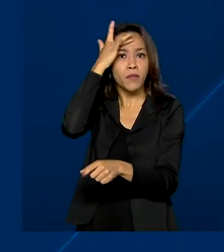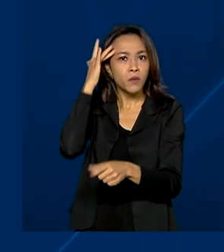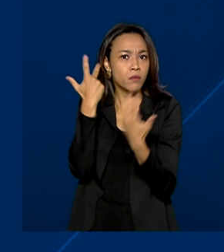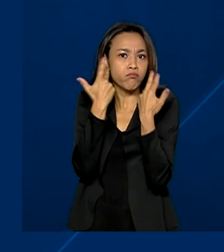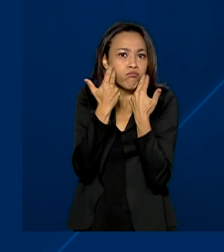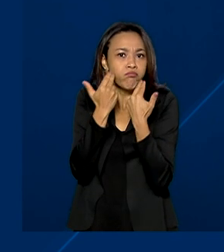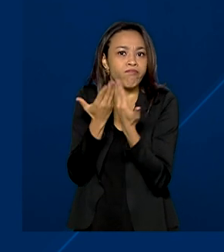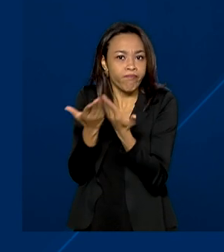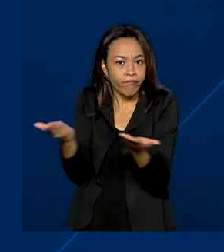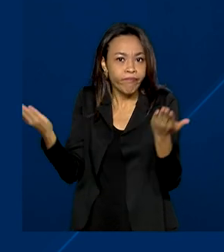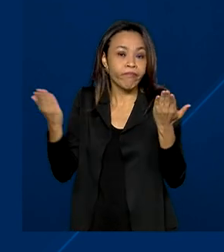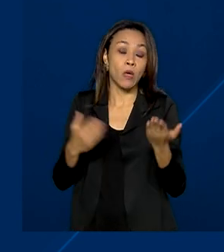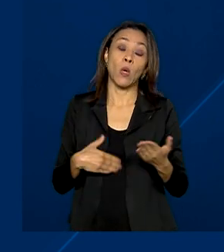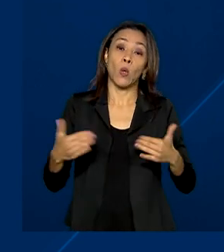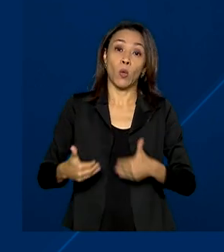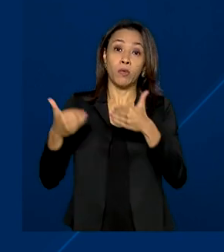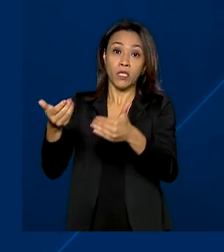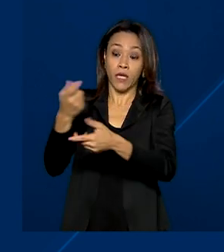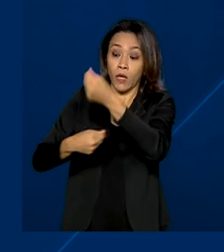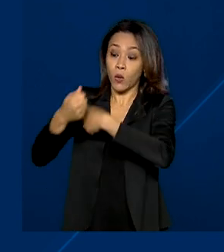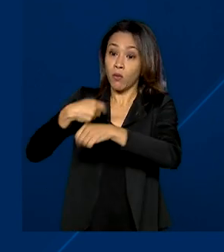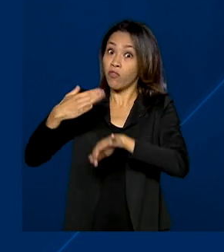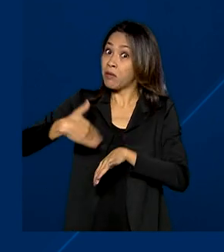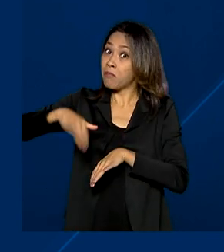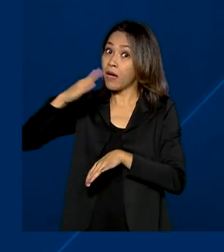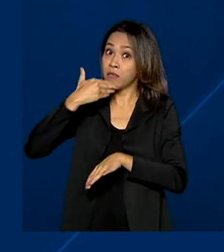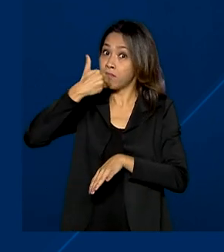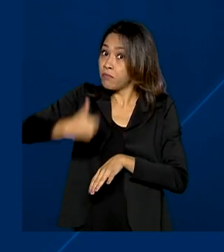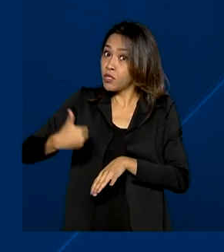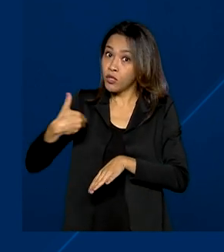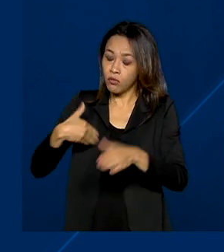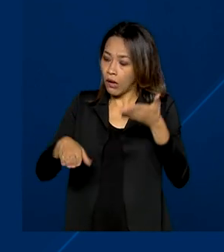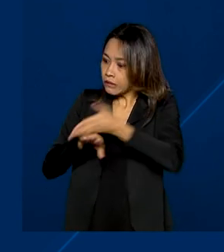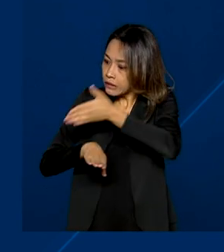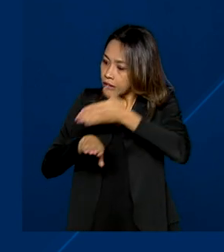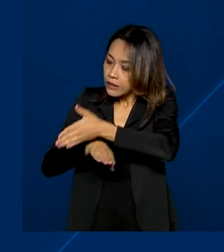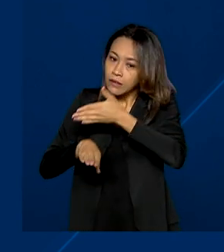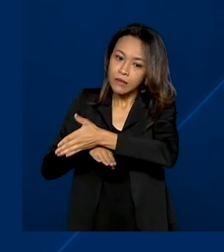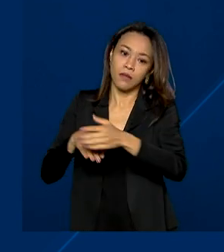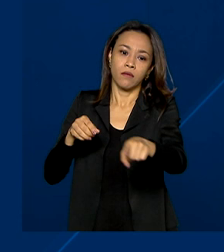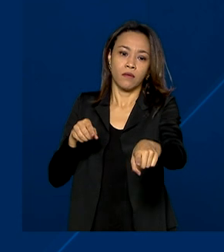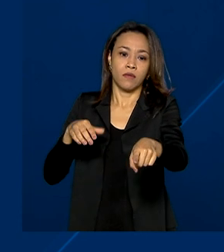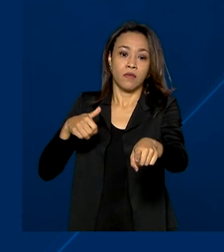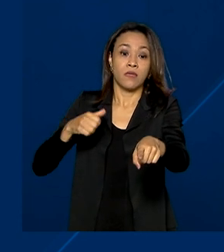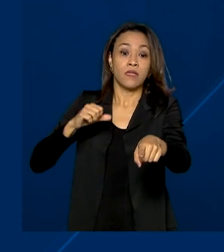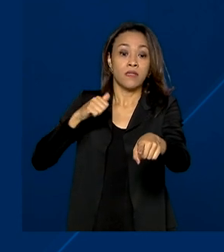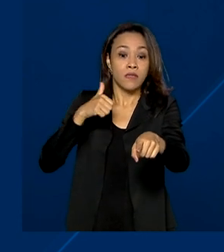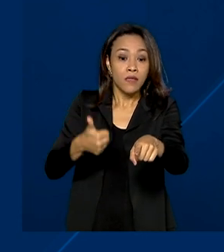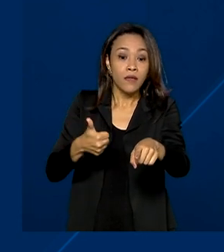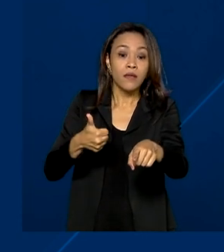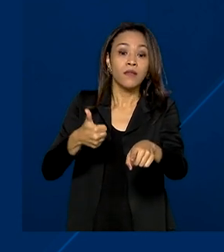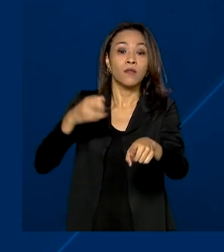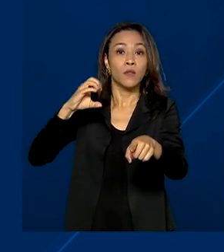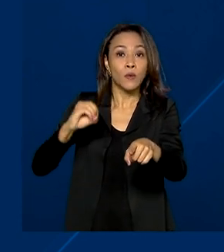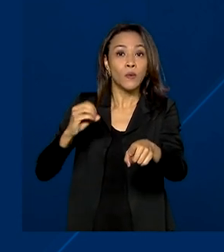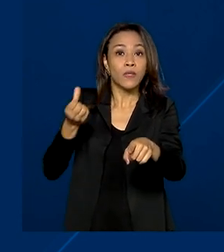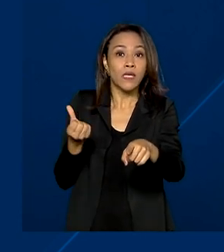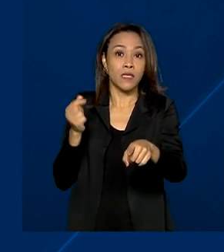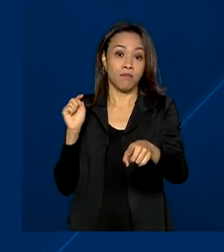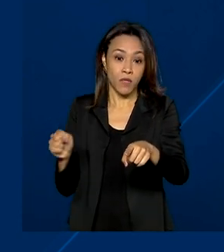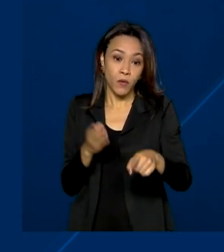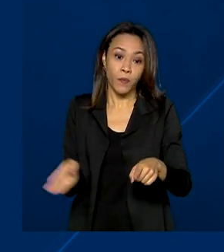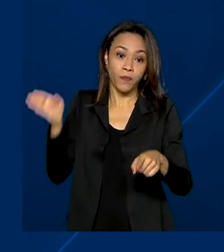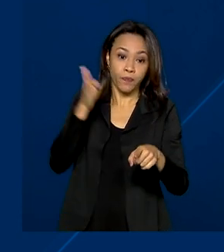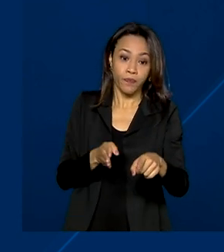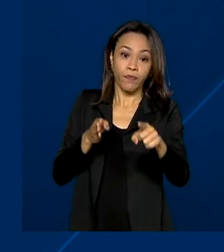Economia foi o que mais respondeu aos pedidos de acesso à informação. Superou 106 mil. Em seguida, está o Instituto Nacional